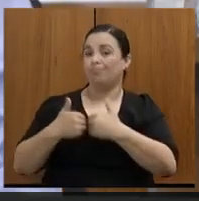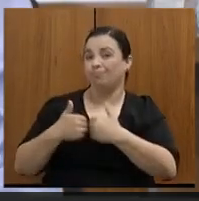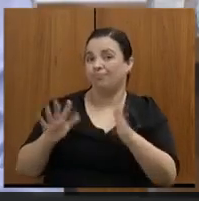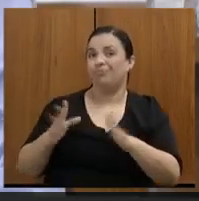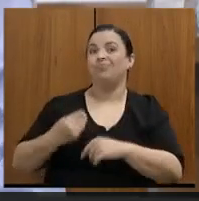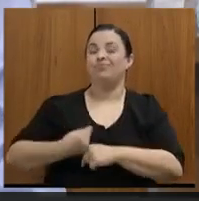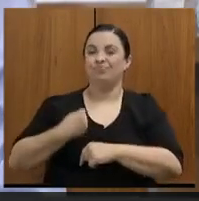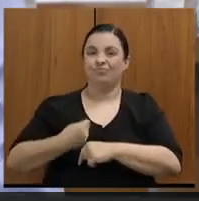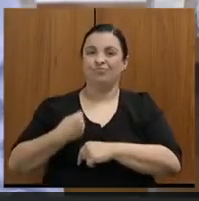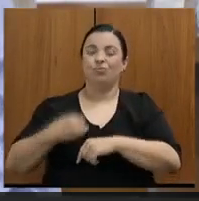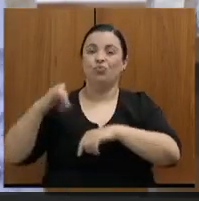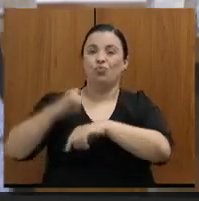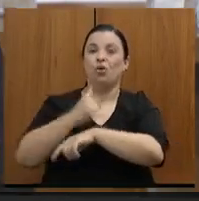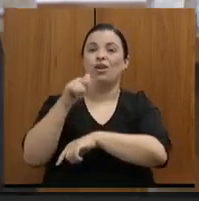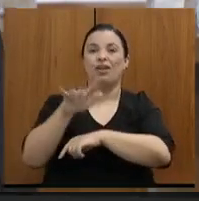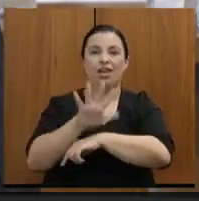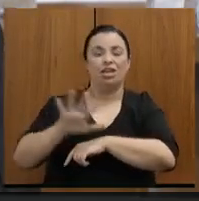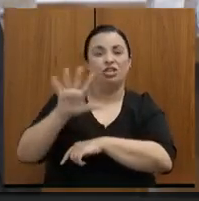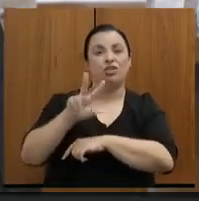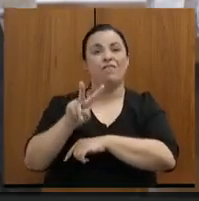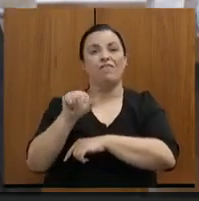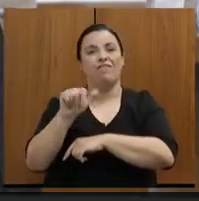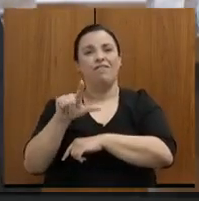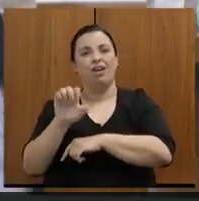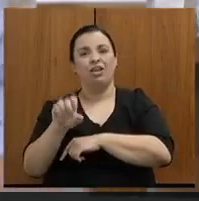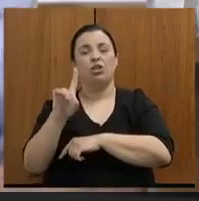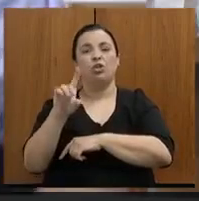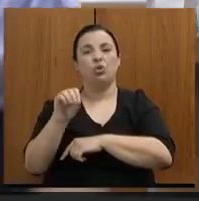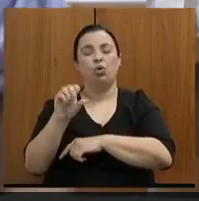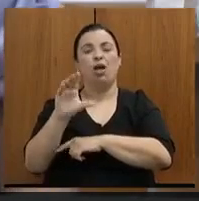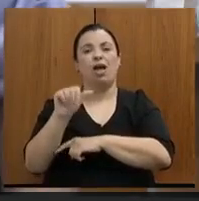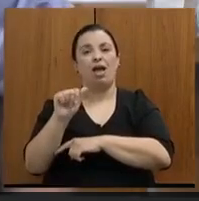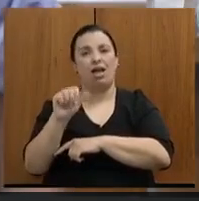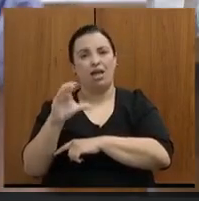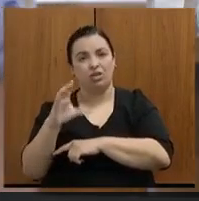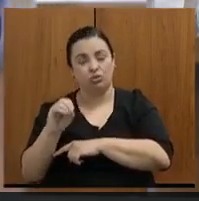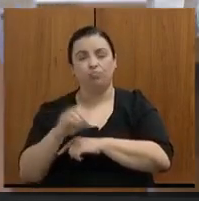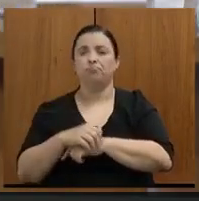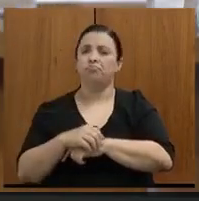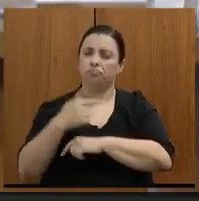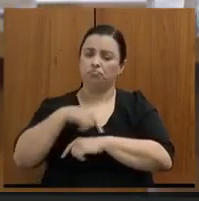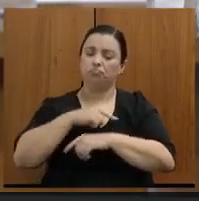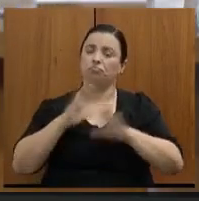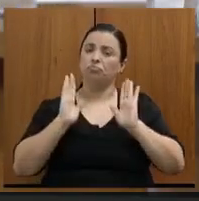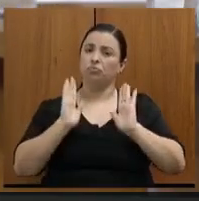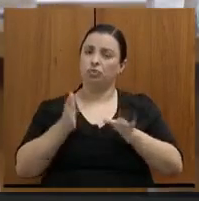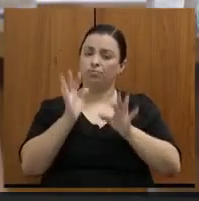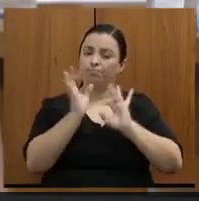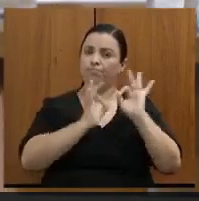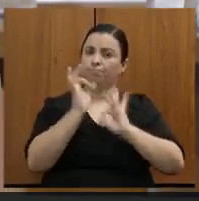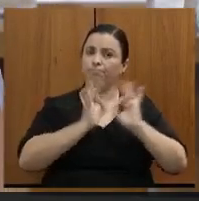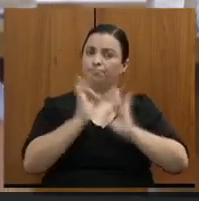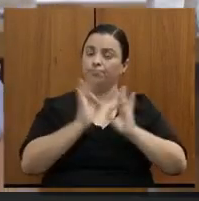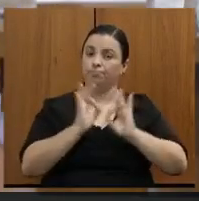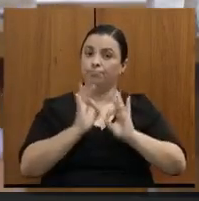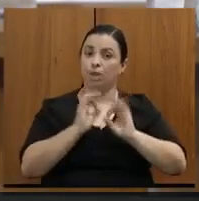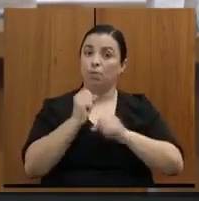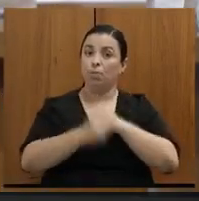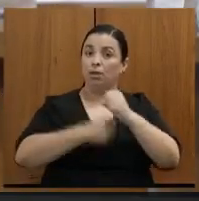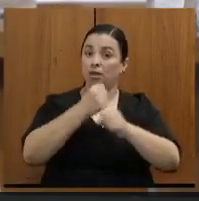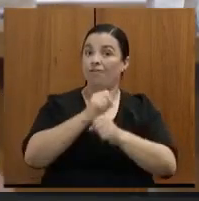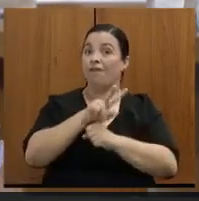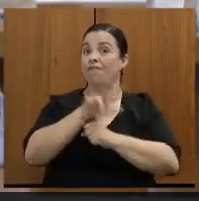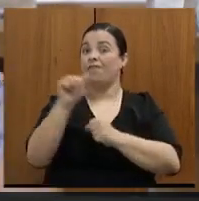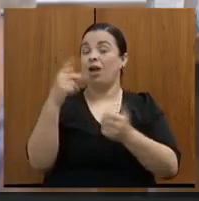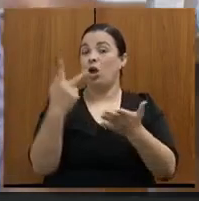Vale do Aço. A boa notícia é que nós também já planejamos para o ano que vem a contratação do projeto executivo